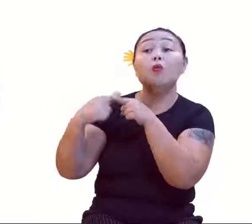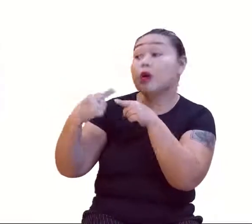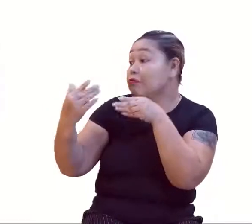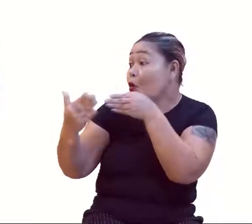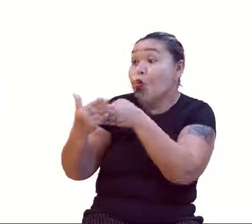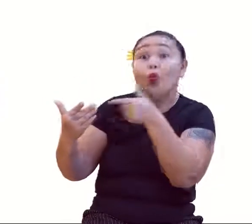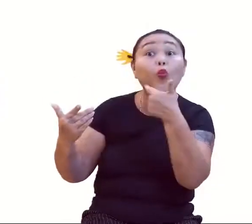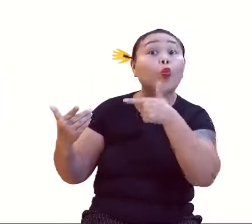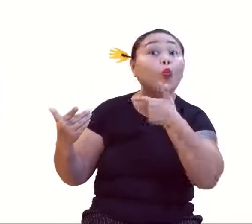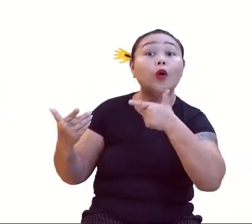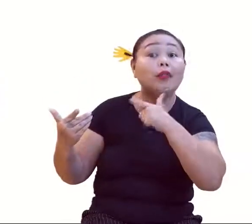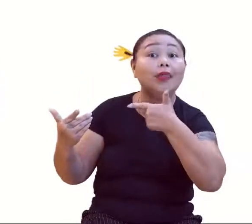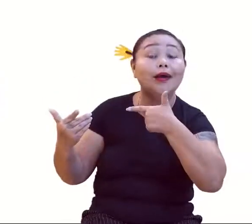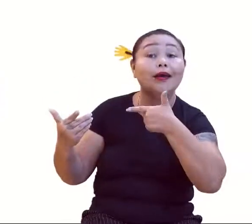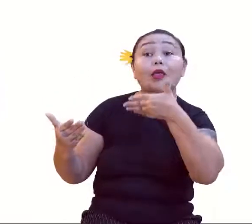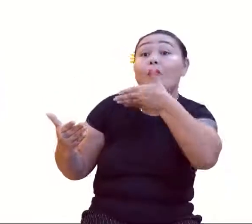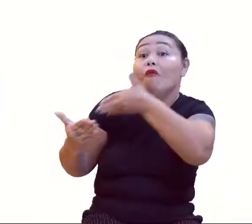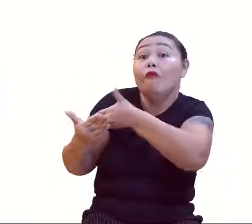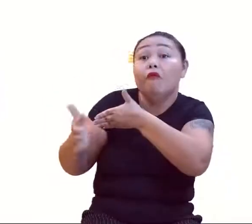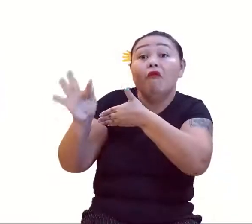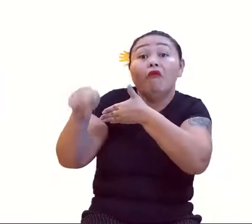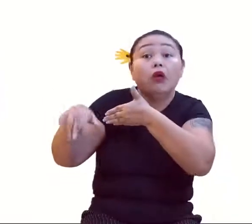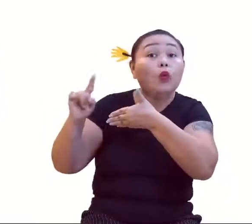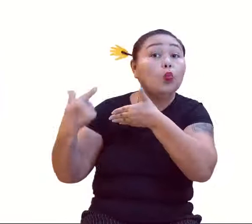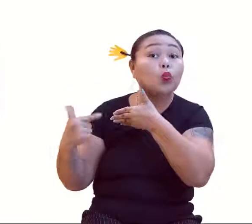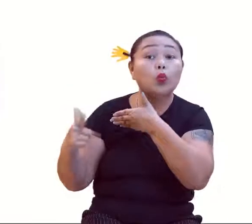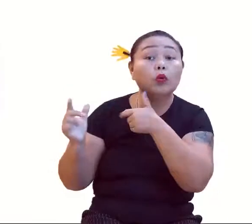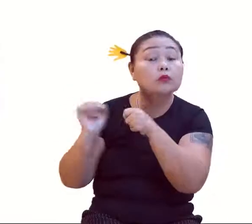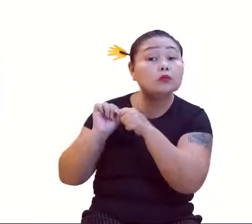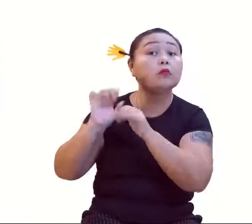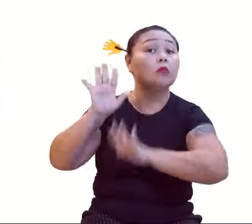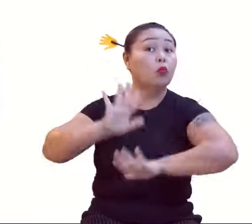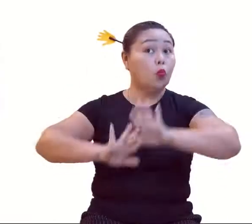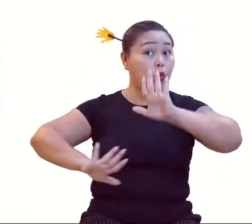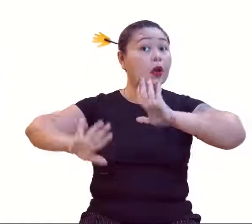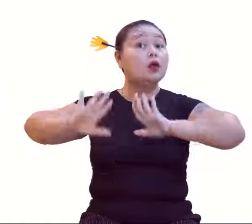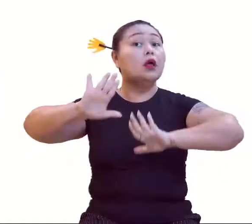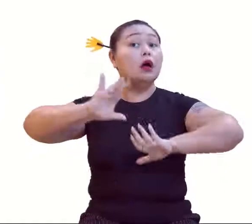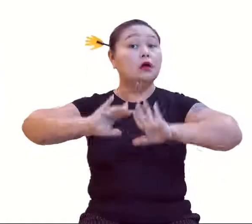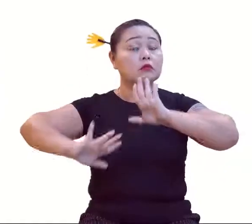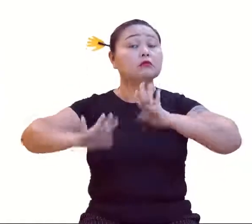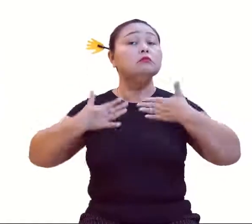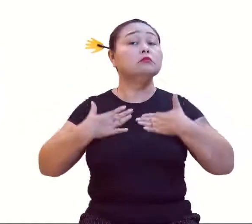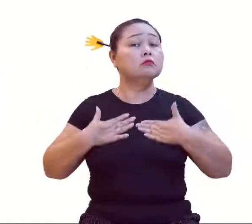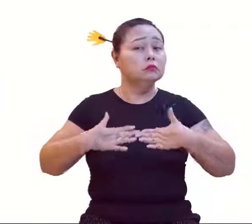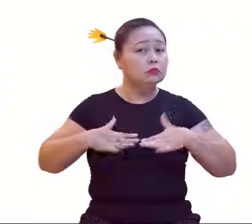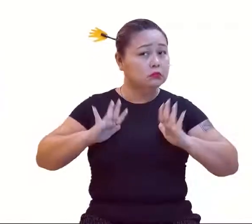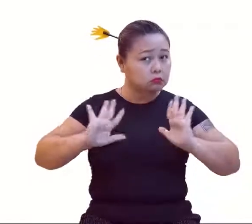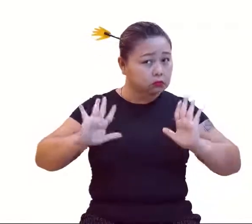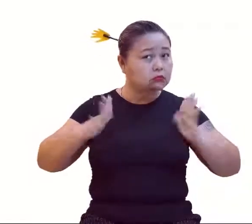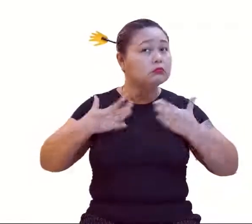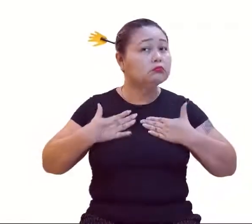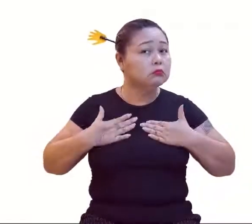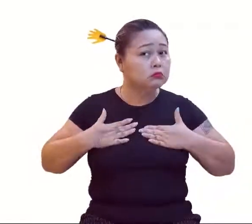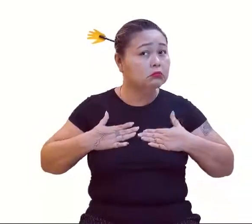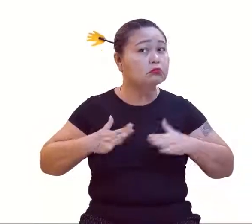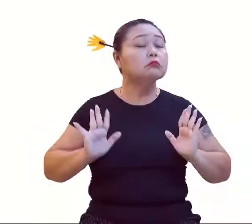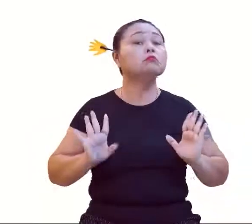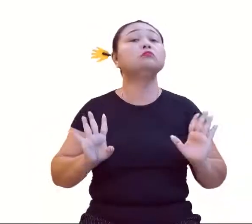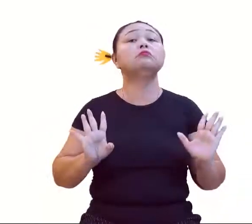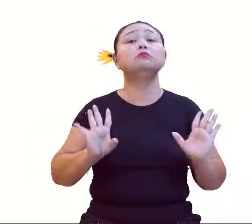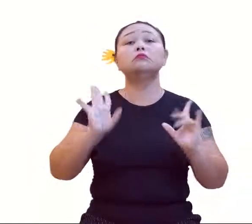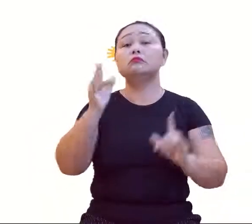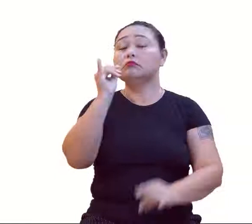termo. Ela não tem fim. Muito cuidado. Mas tranquilo. Tá tranquilo. Tá de boa. Então, vamos aos